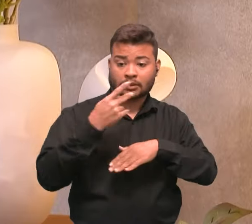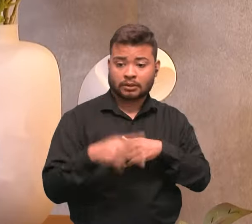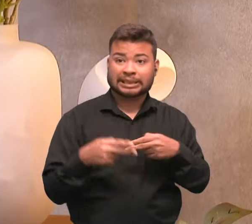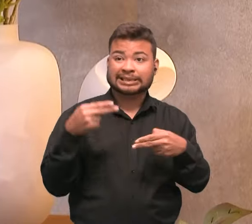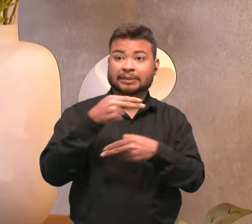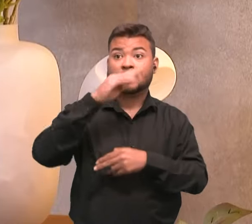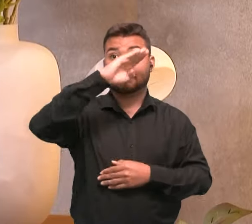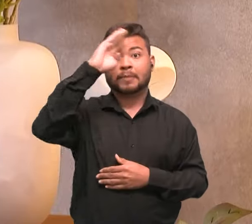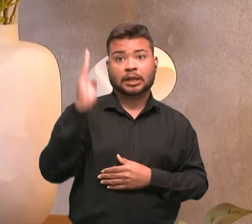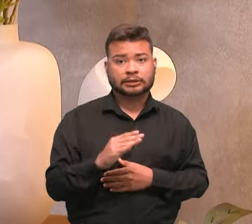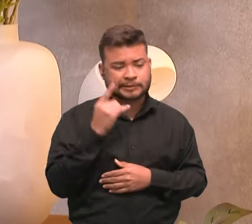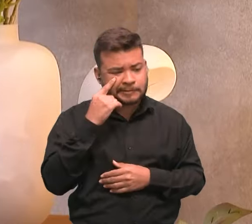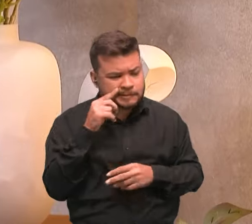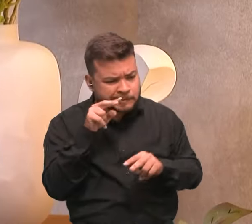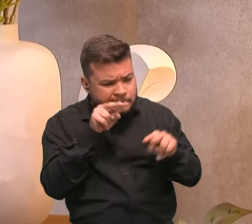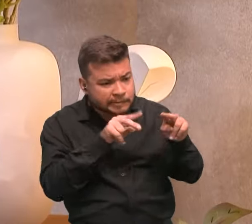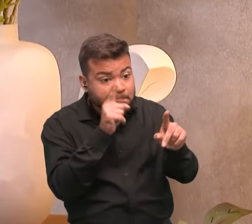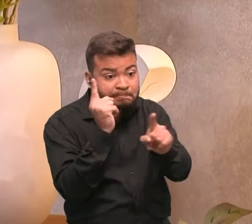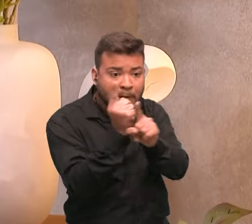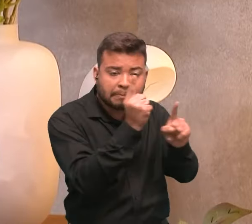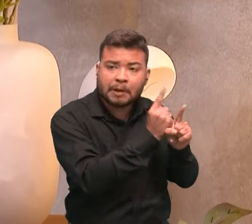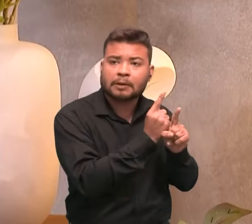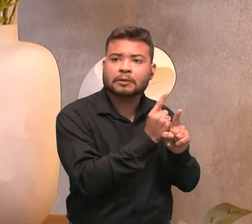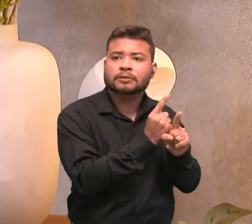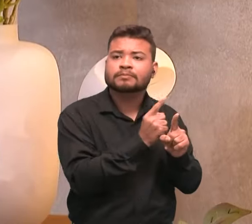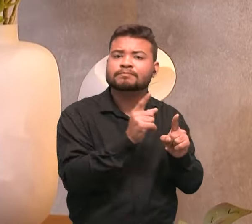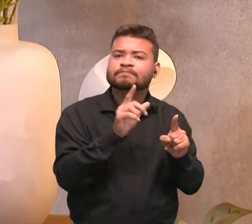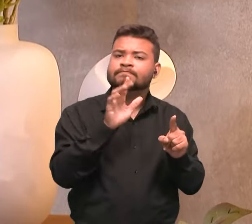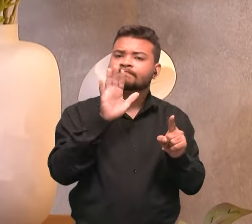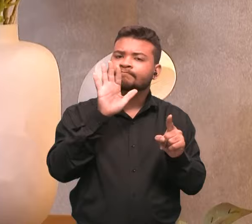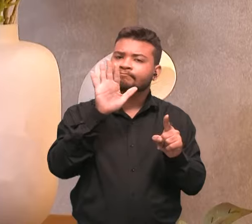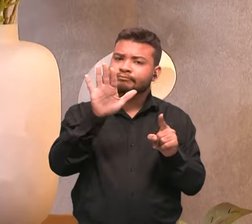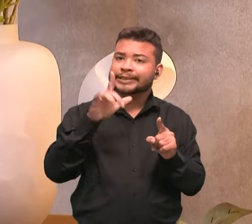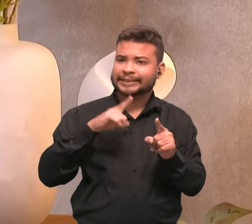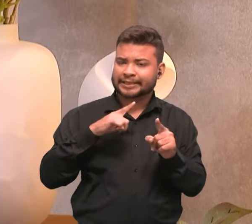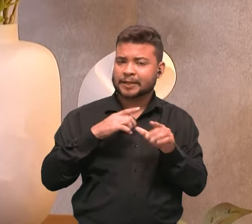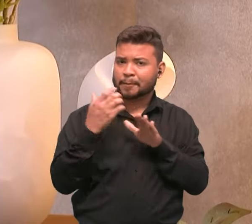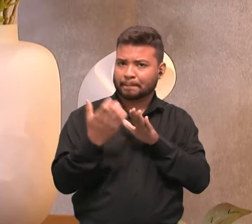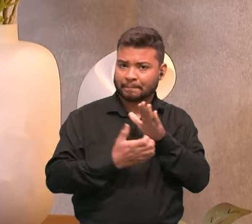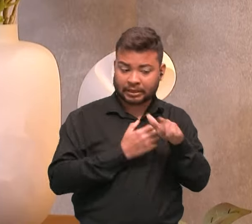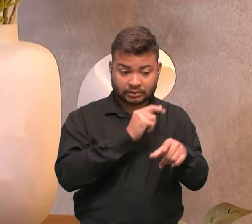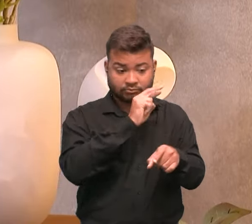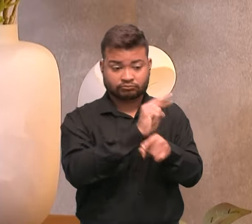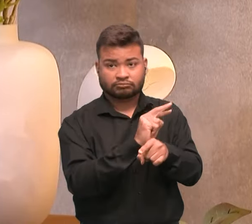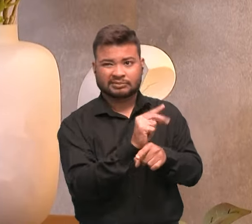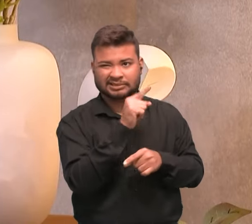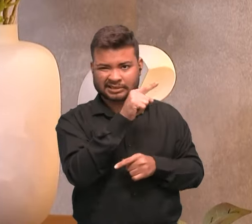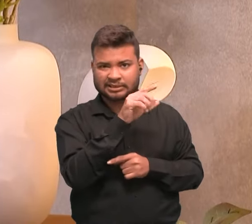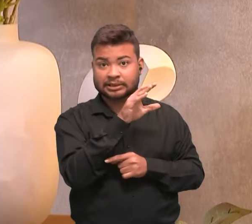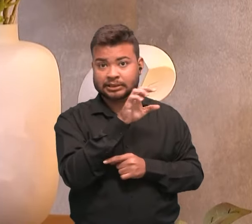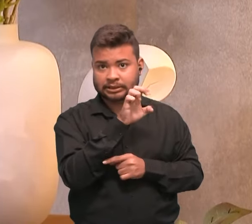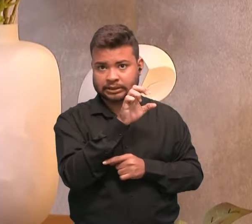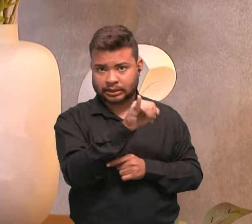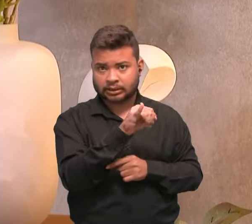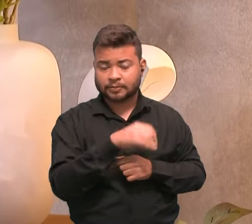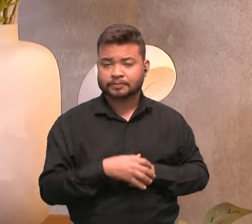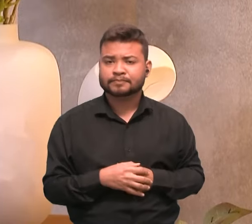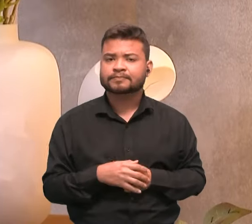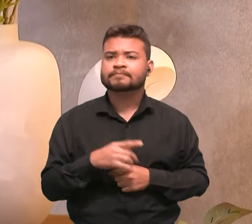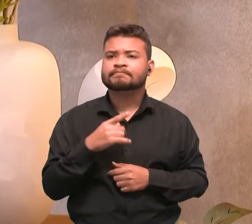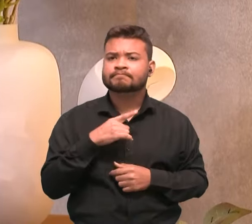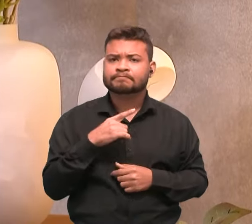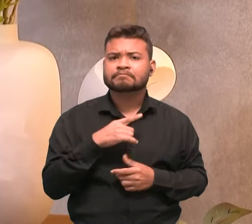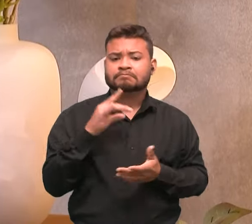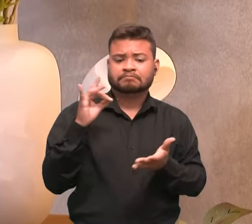fez. Mas dentro do escopo de empresas incubadas lá dentro do Centro de Empreendedorismo, nós conseguimos ter, assim, a